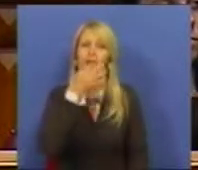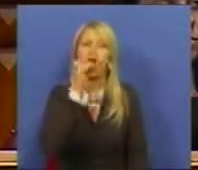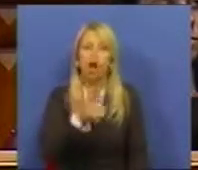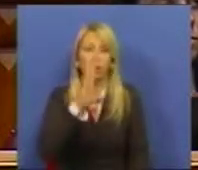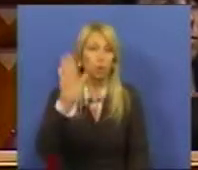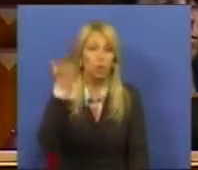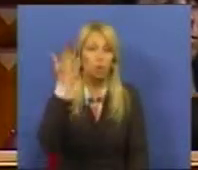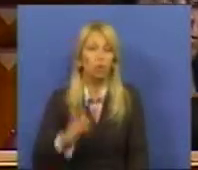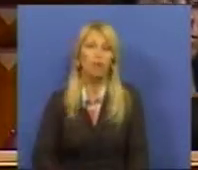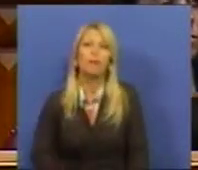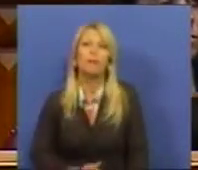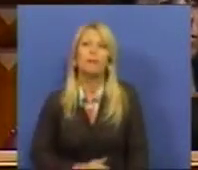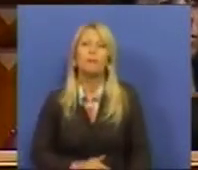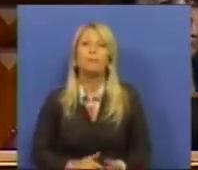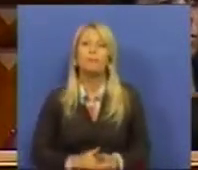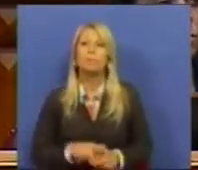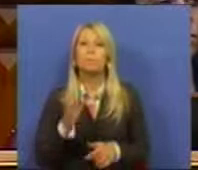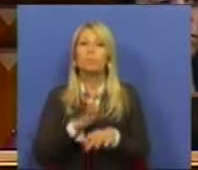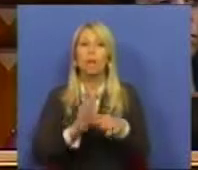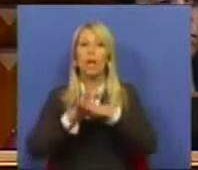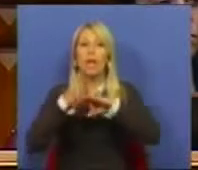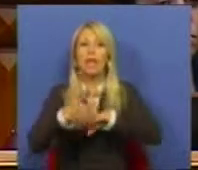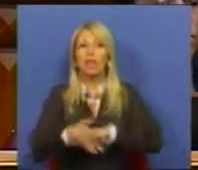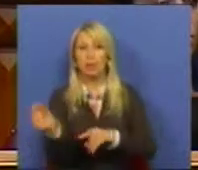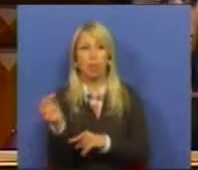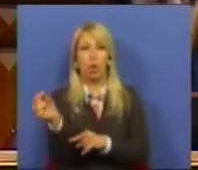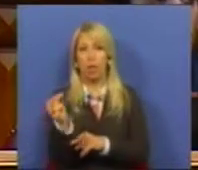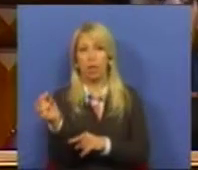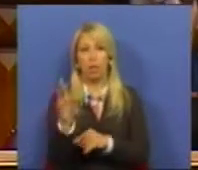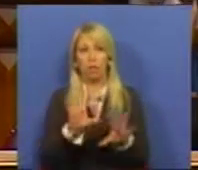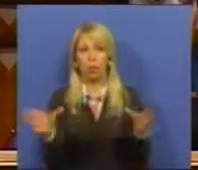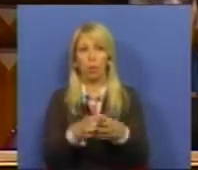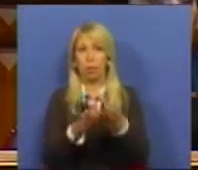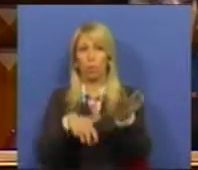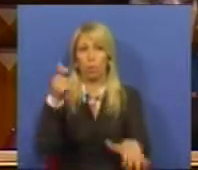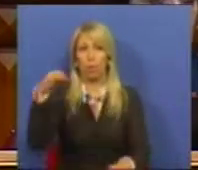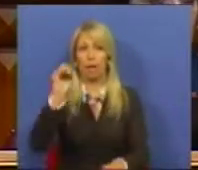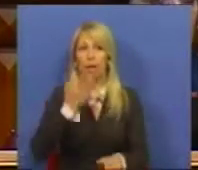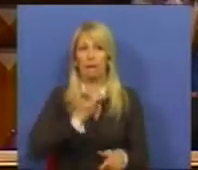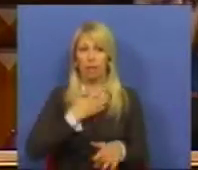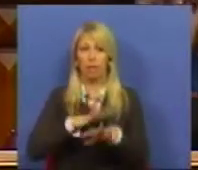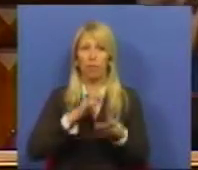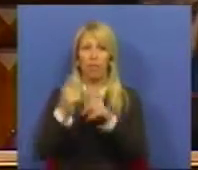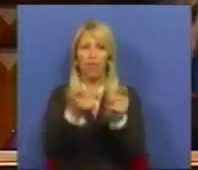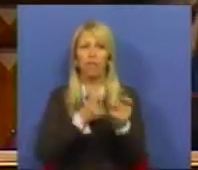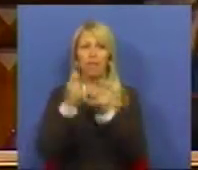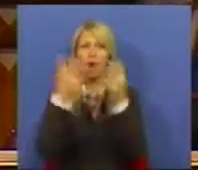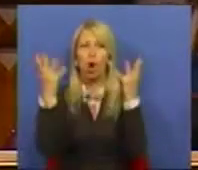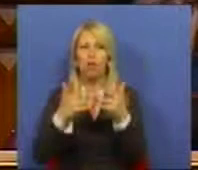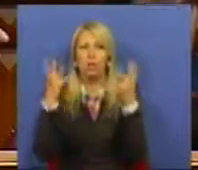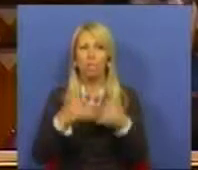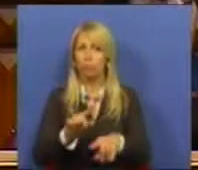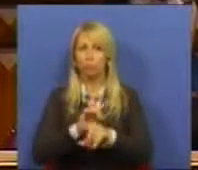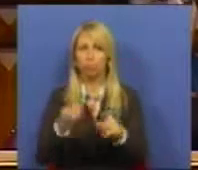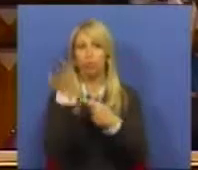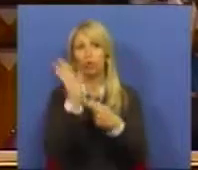primeiro lugar a intervenção muito negativa que o Grupo Parlamentar do PSD teve no debate do orçamento, impedindo,